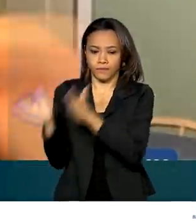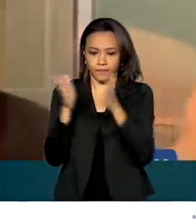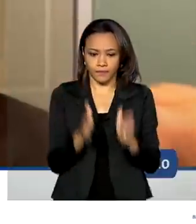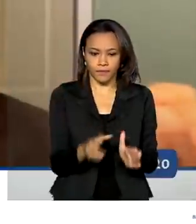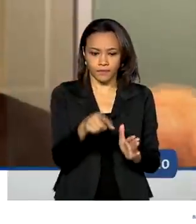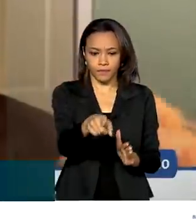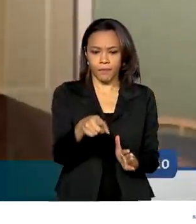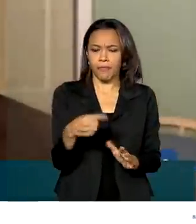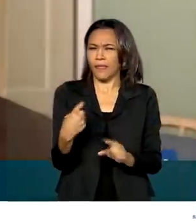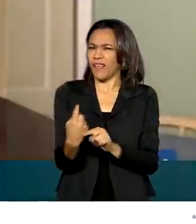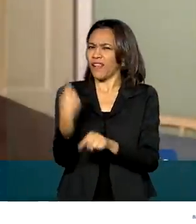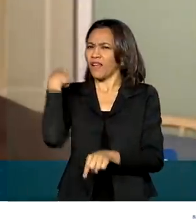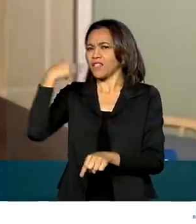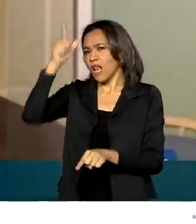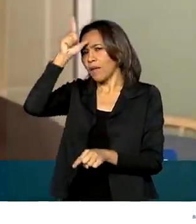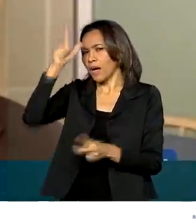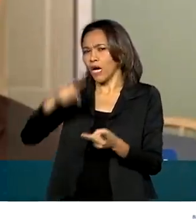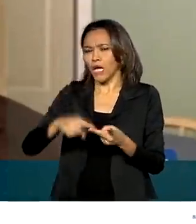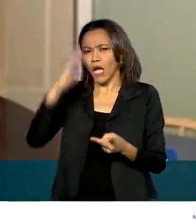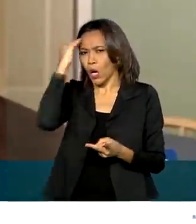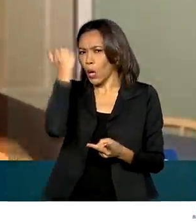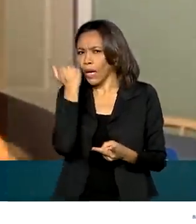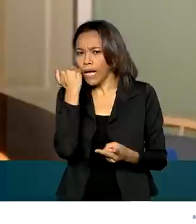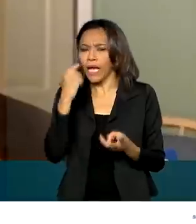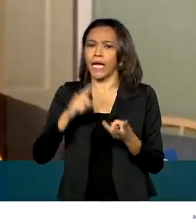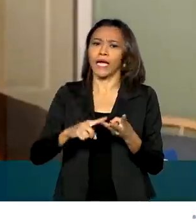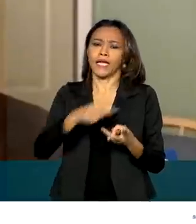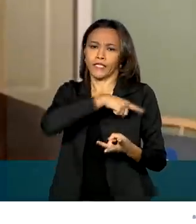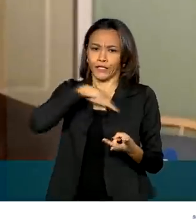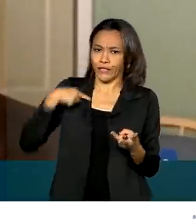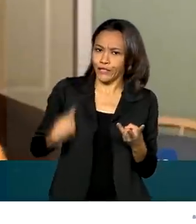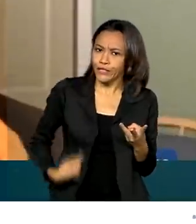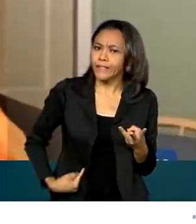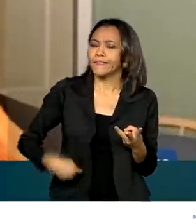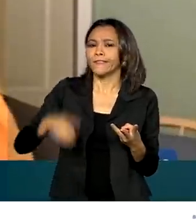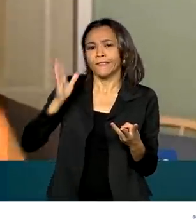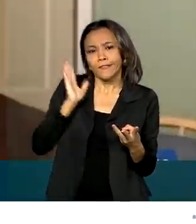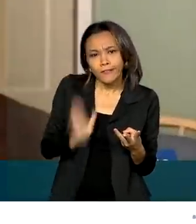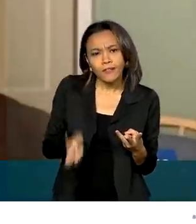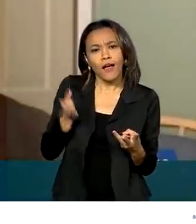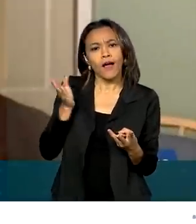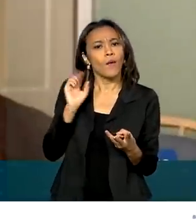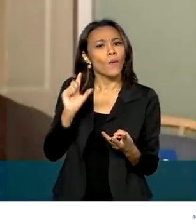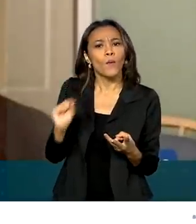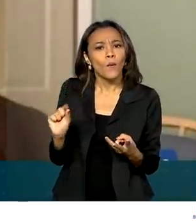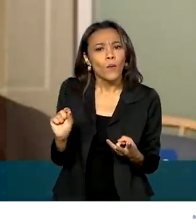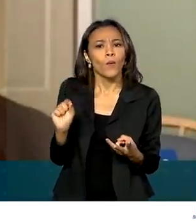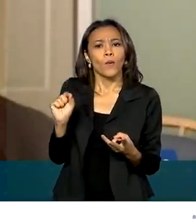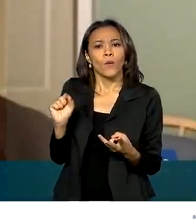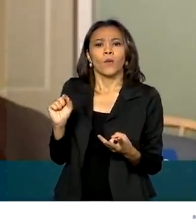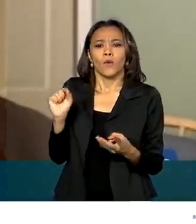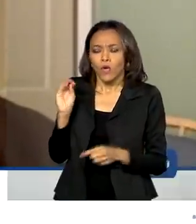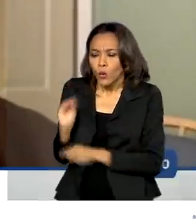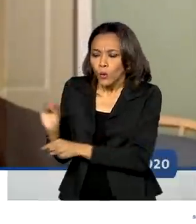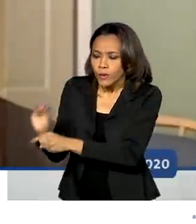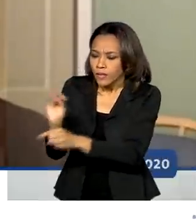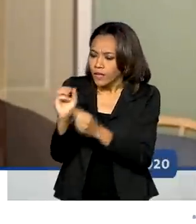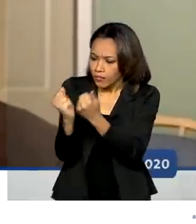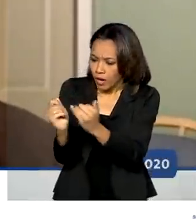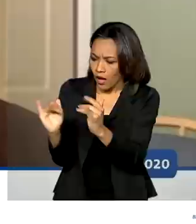você tem desde a Alemanha, a Coreia do Sul, a China, fazendo uma aposta na recuperação e na